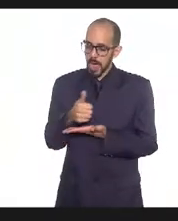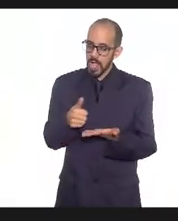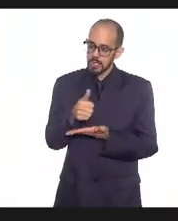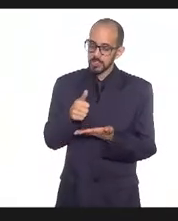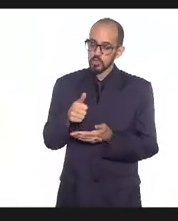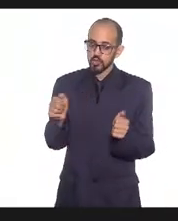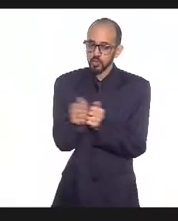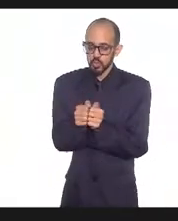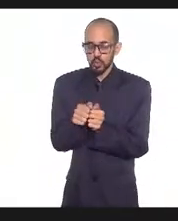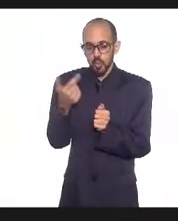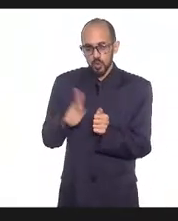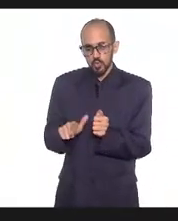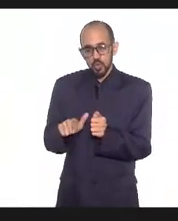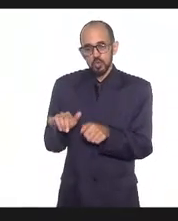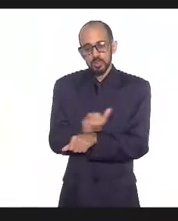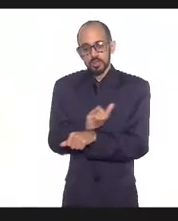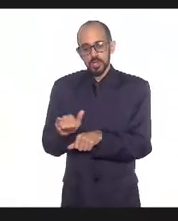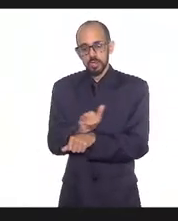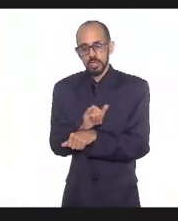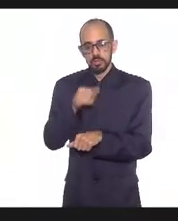prevenção. É isso.